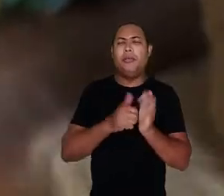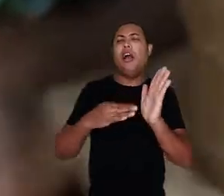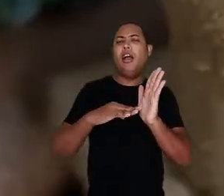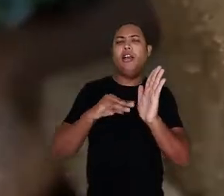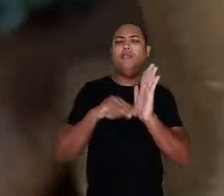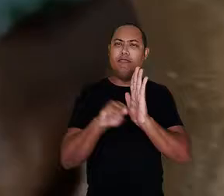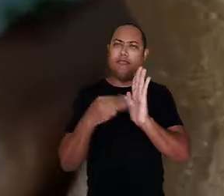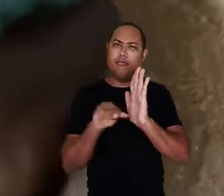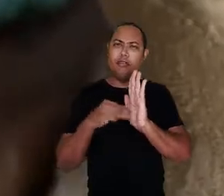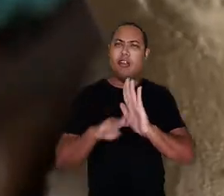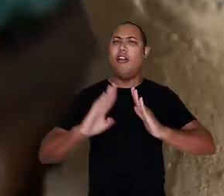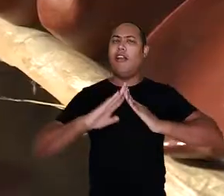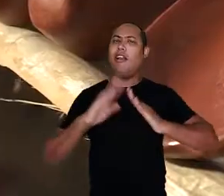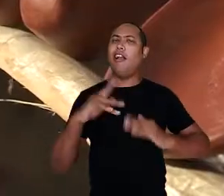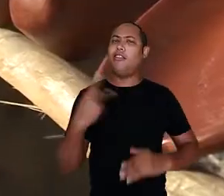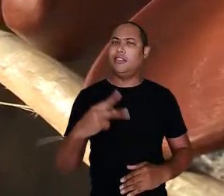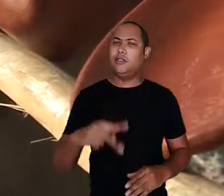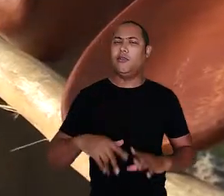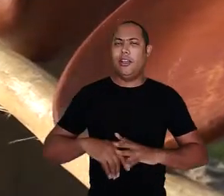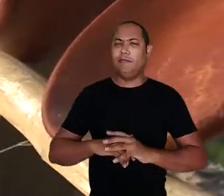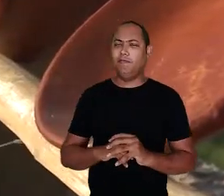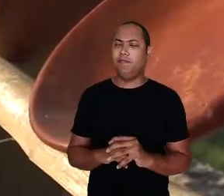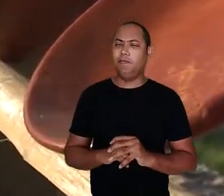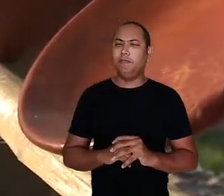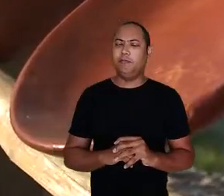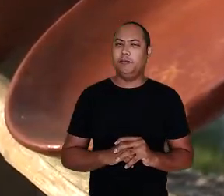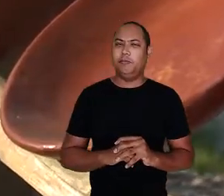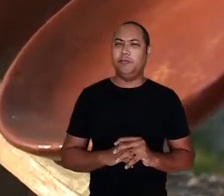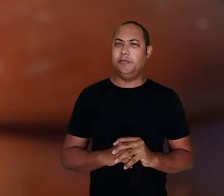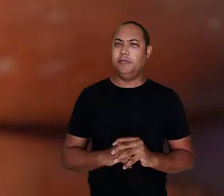Situado no Reconcavo Baiano Local onde reside